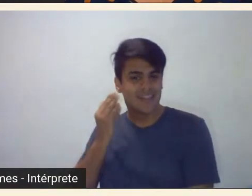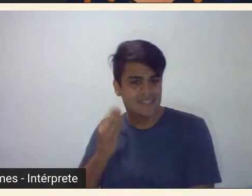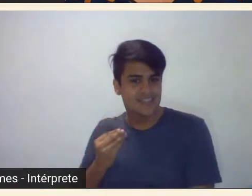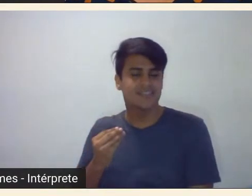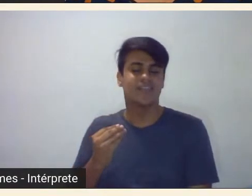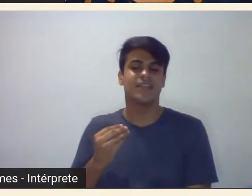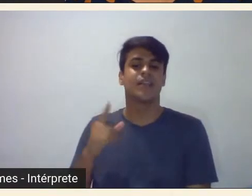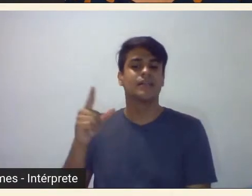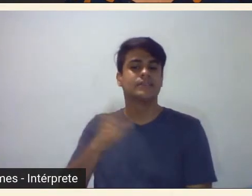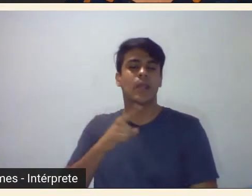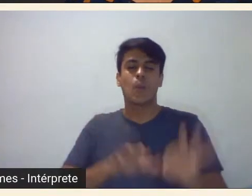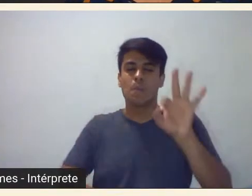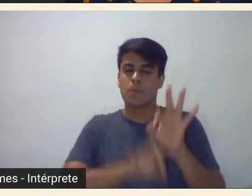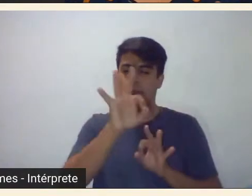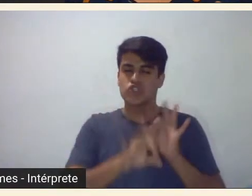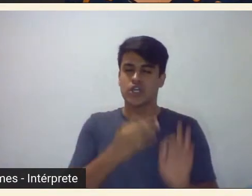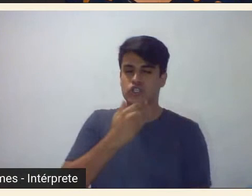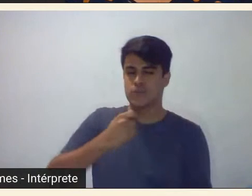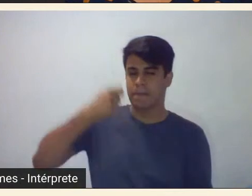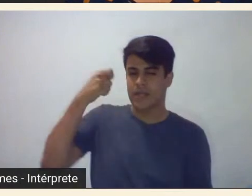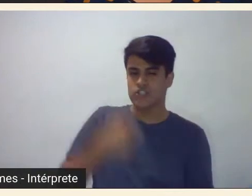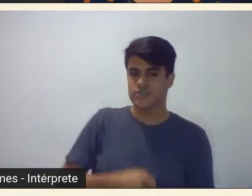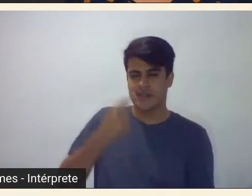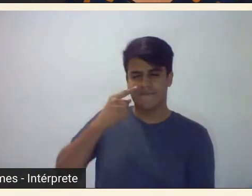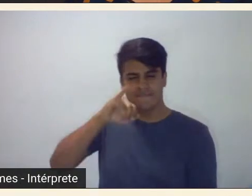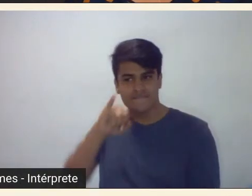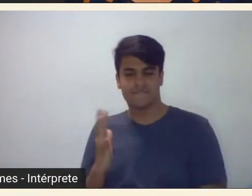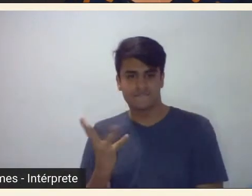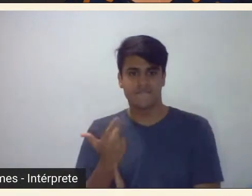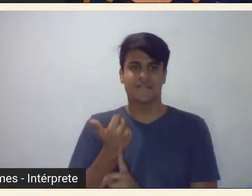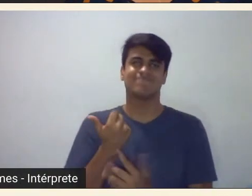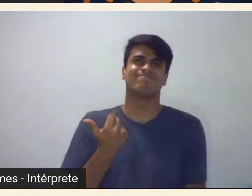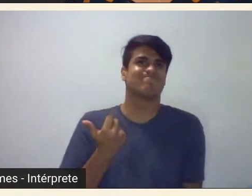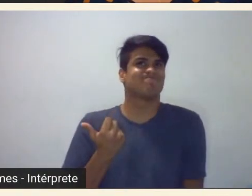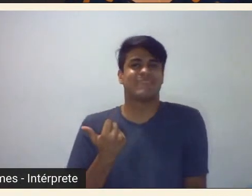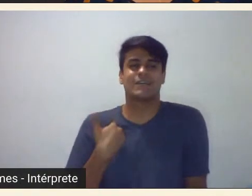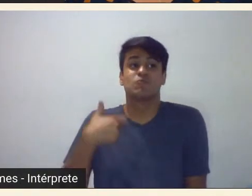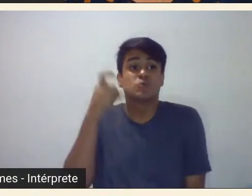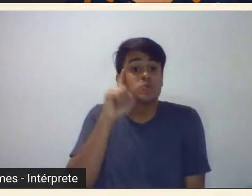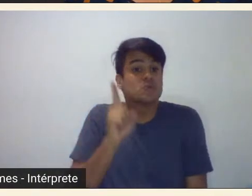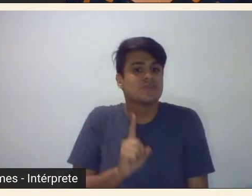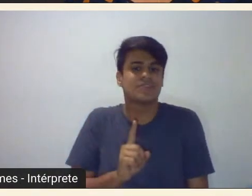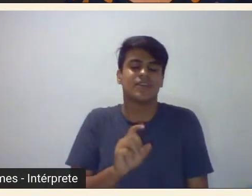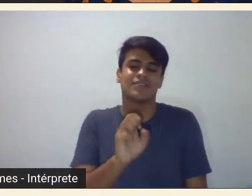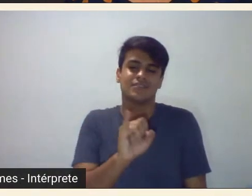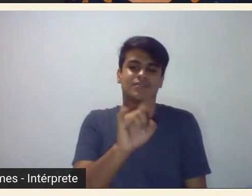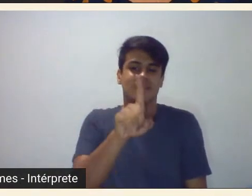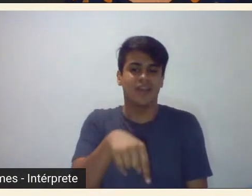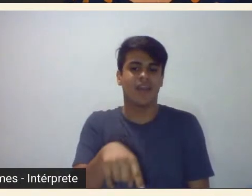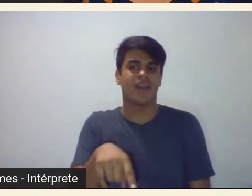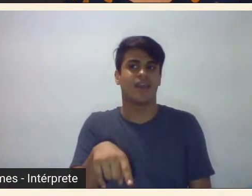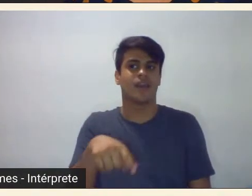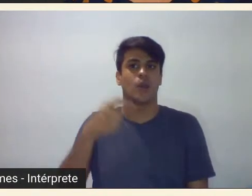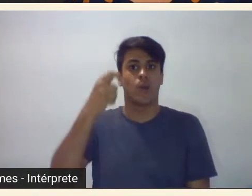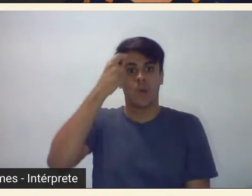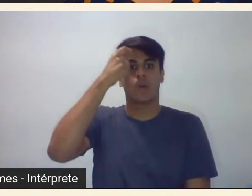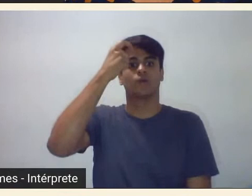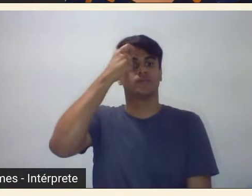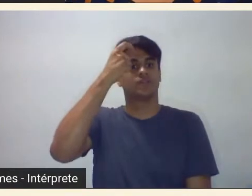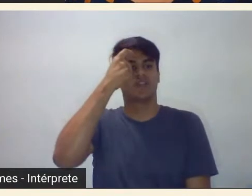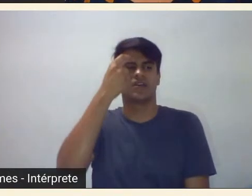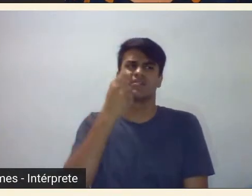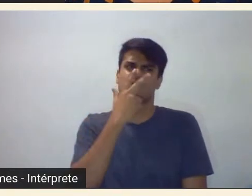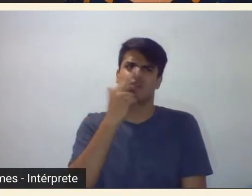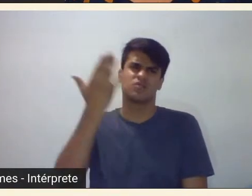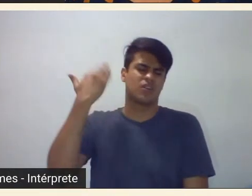projeto de machismo a contrapelo acho que não não sei se essa dimensão é tão consciente acho que isso também na época não se